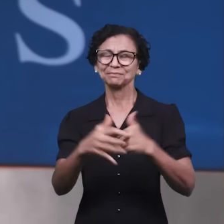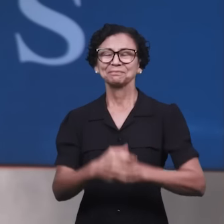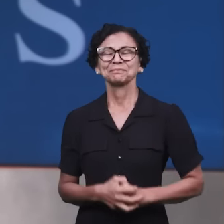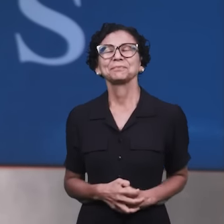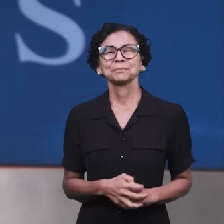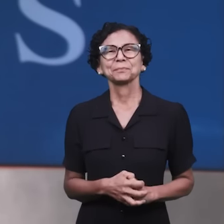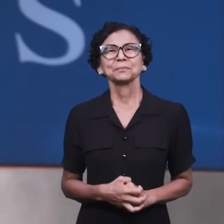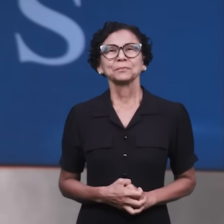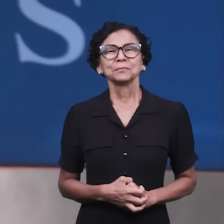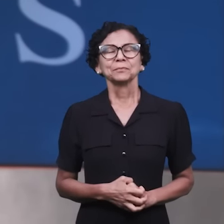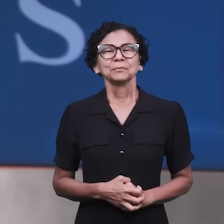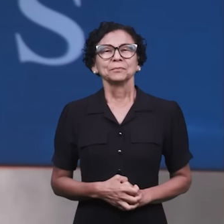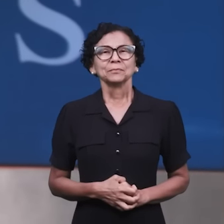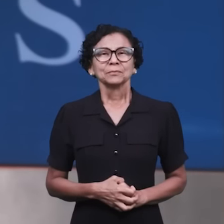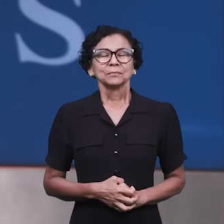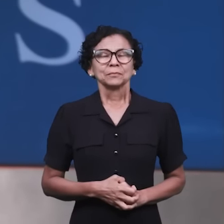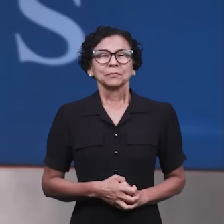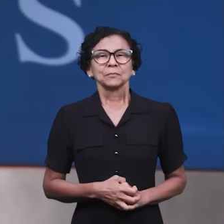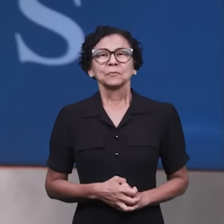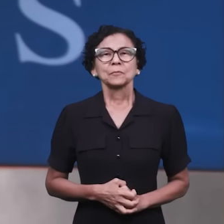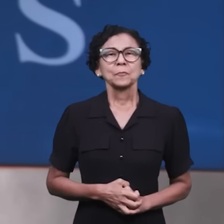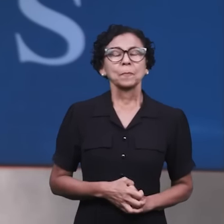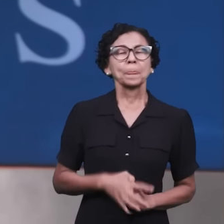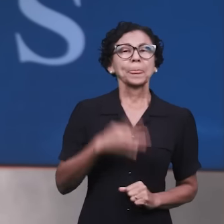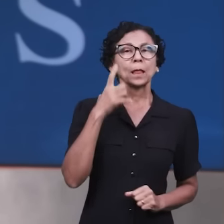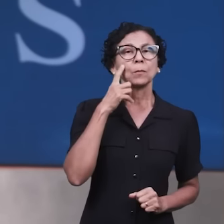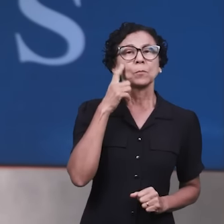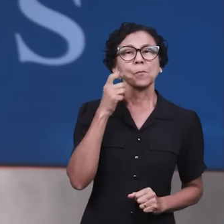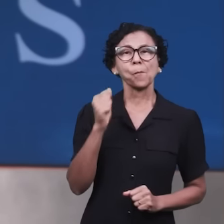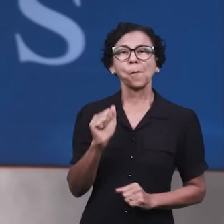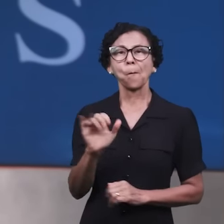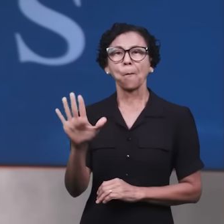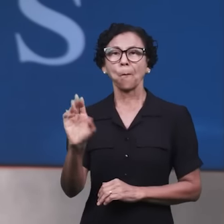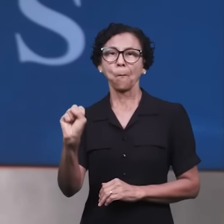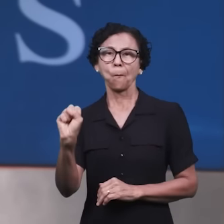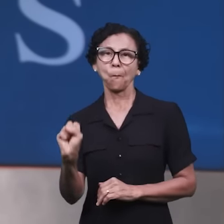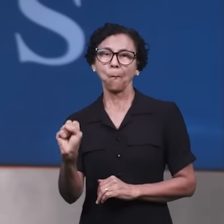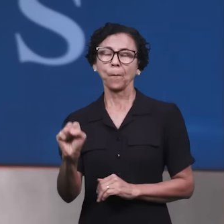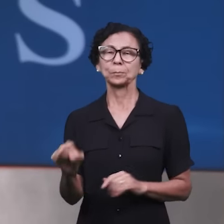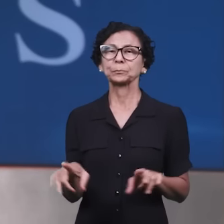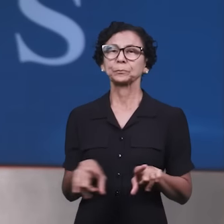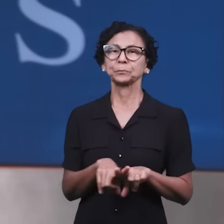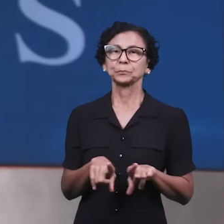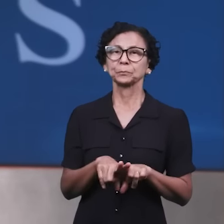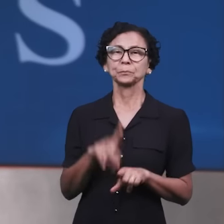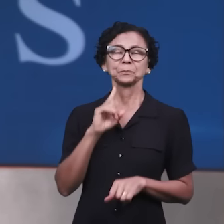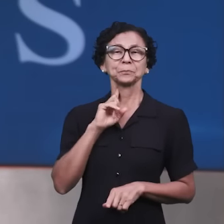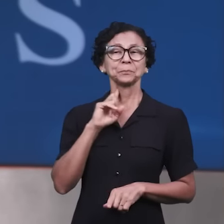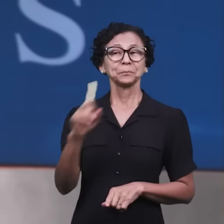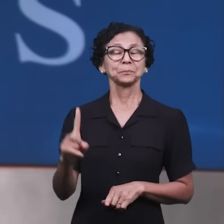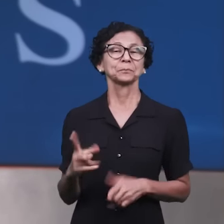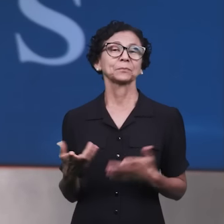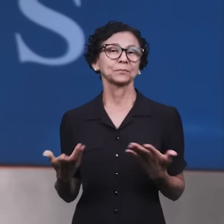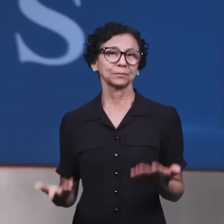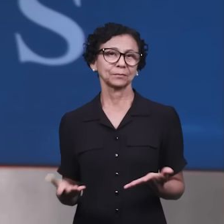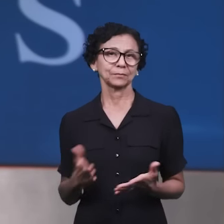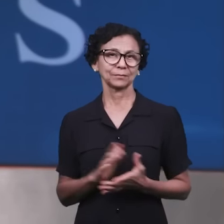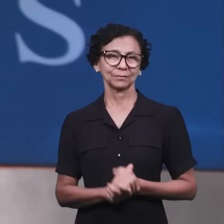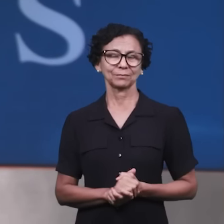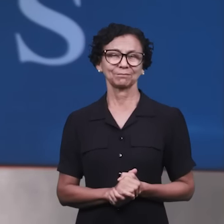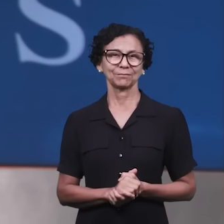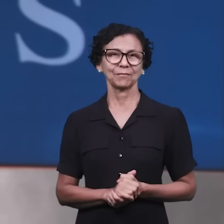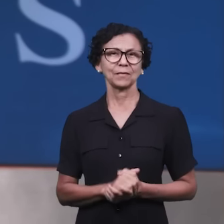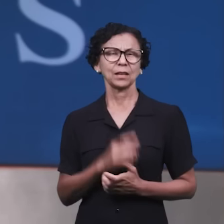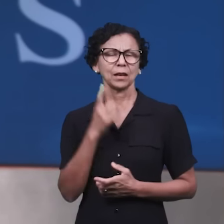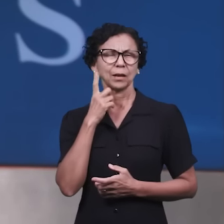Agora sim, aqui no Manaim News, vamos diretamente, vamos falar hoje sobre a região sudeste e vamos diretamente pra Minas Gerais. Minas Gerais com o nosso irmão